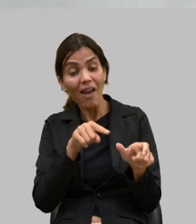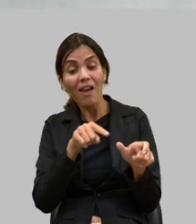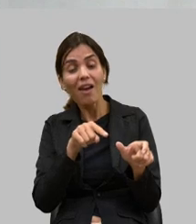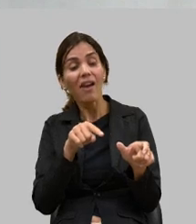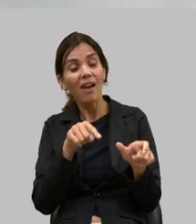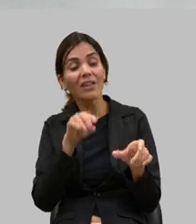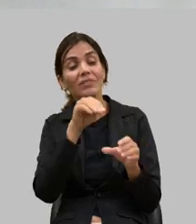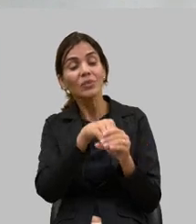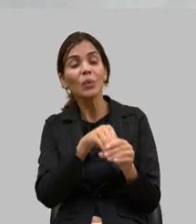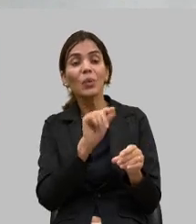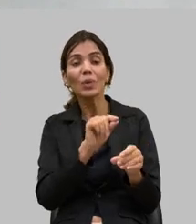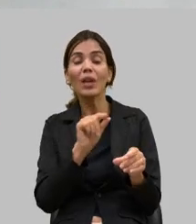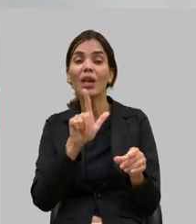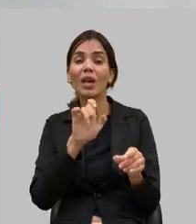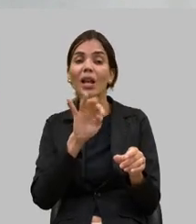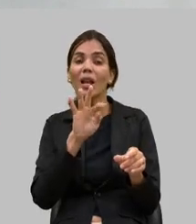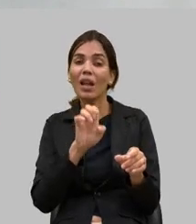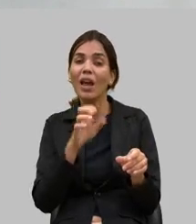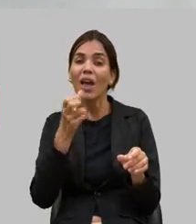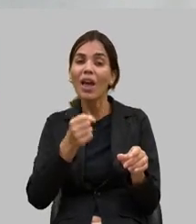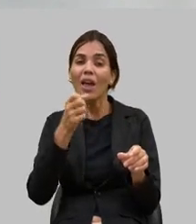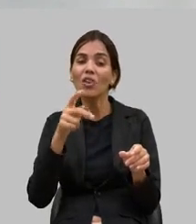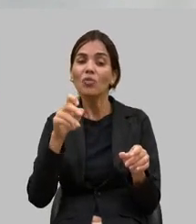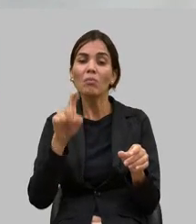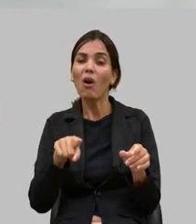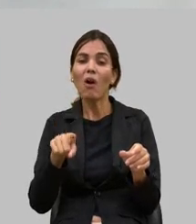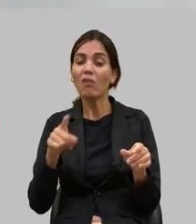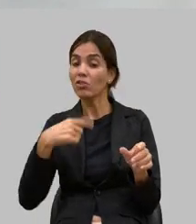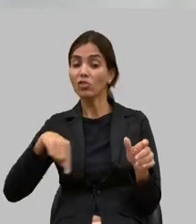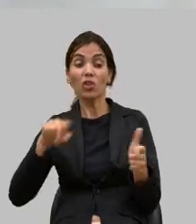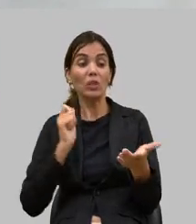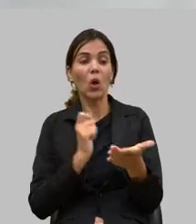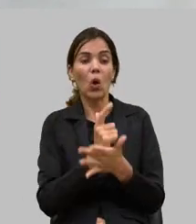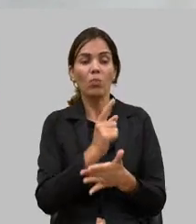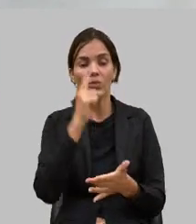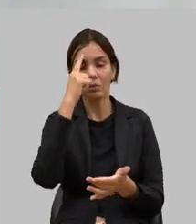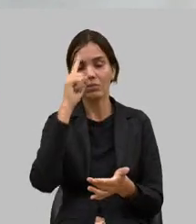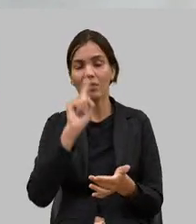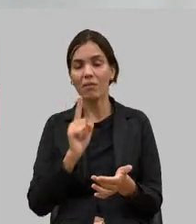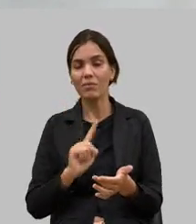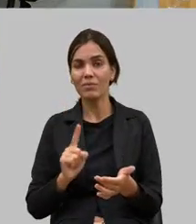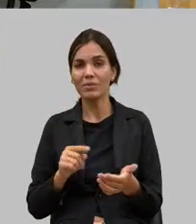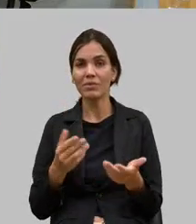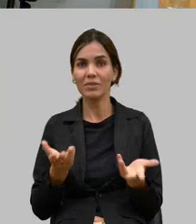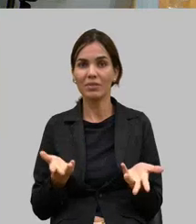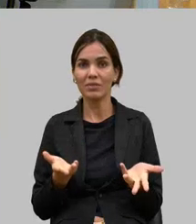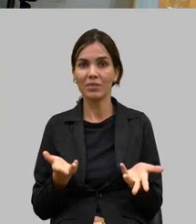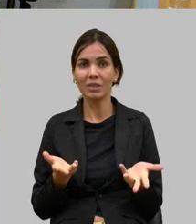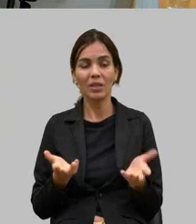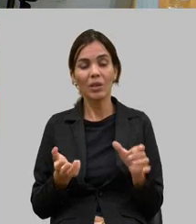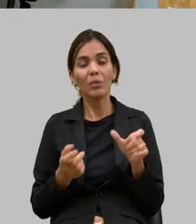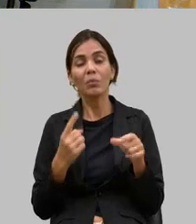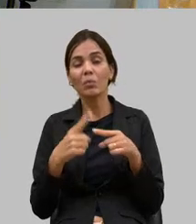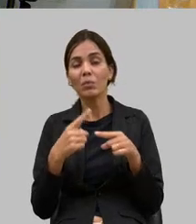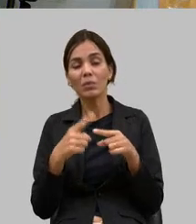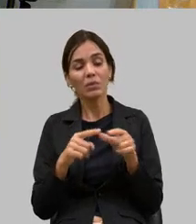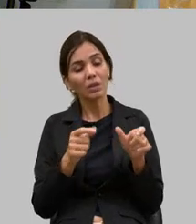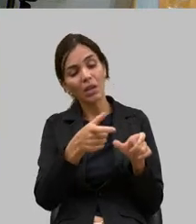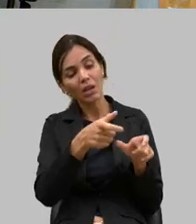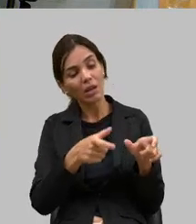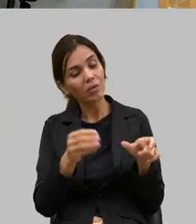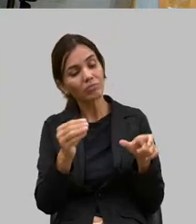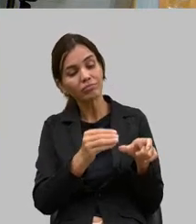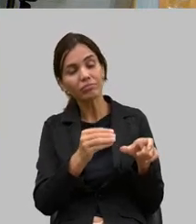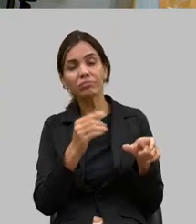consumidores não sabemos não sabemos nós vamos na gôndola não está escrito no rótulo que